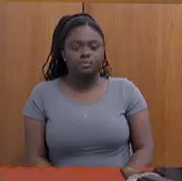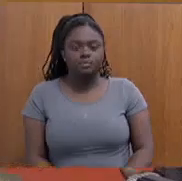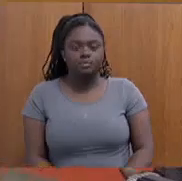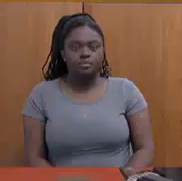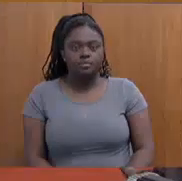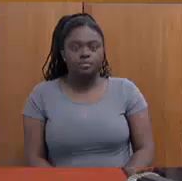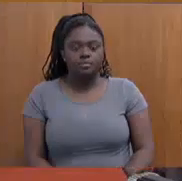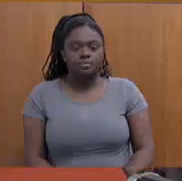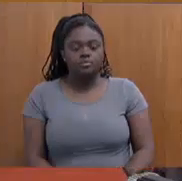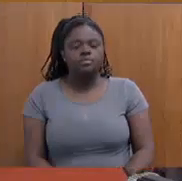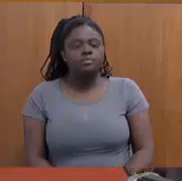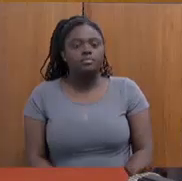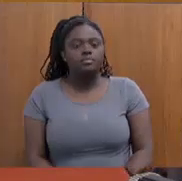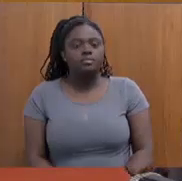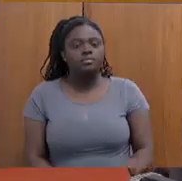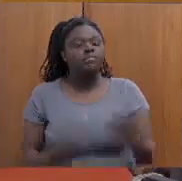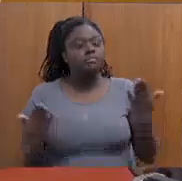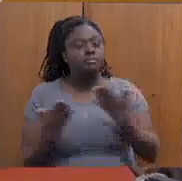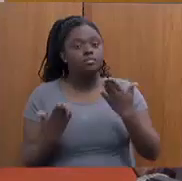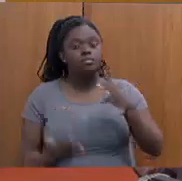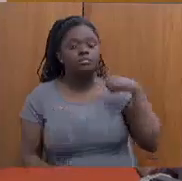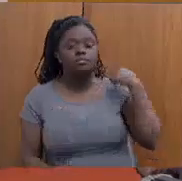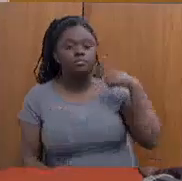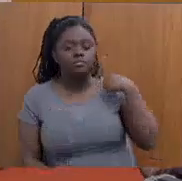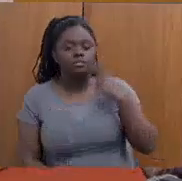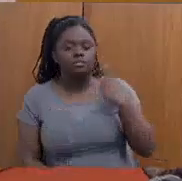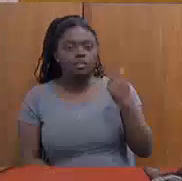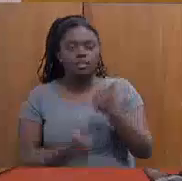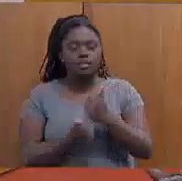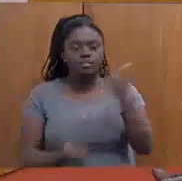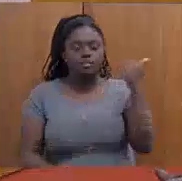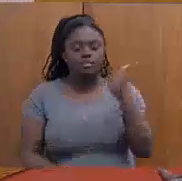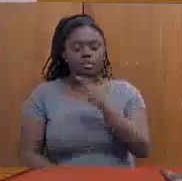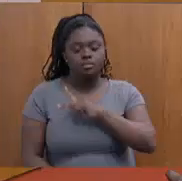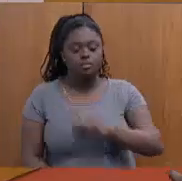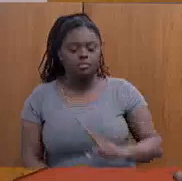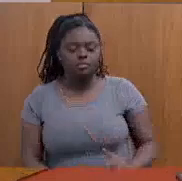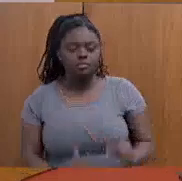Com a palavra, deputada Leninha, vice-presidente dessa casa.